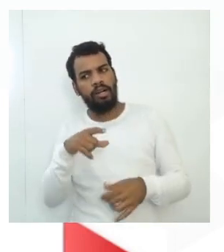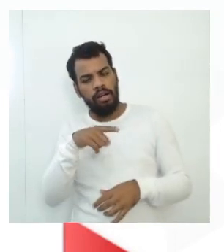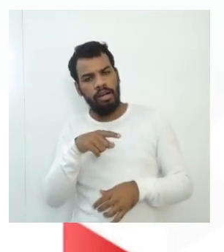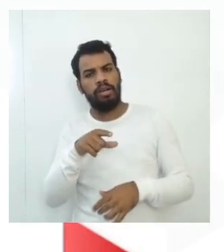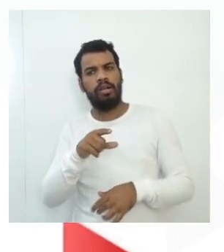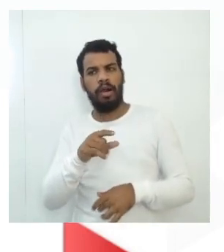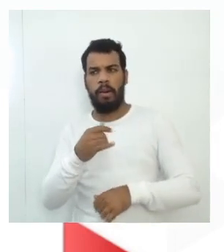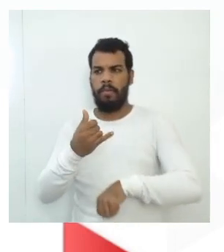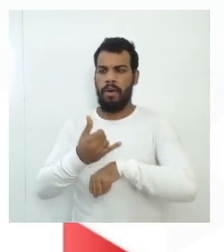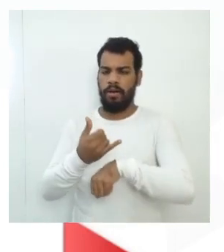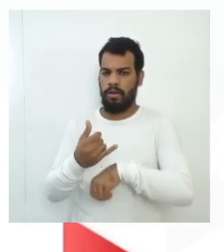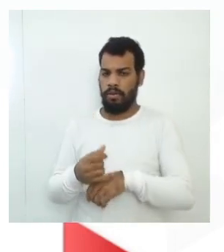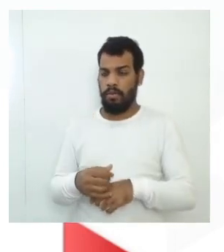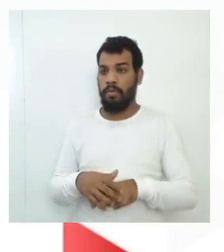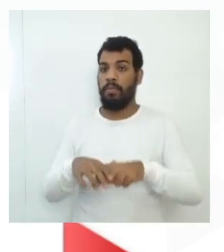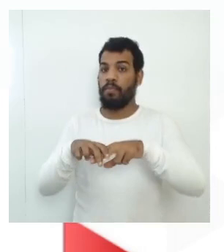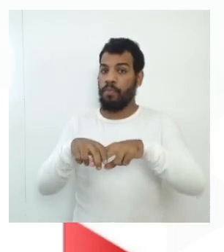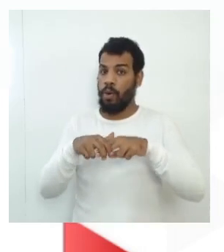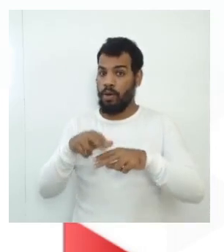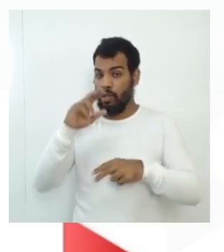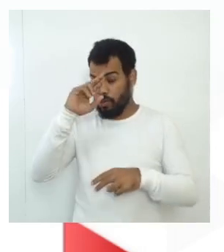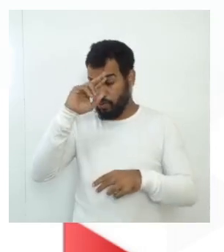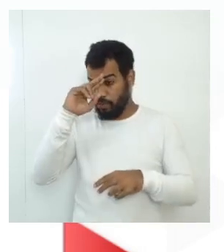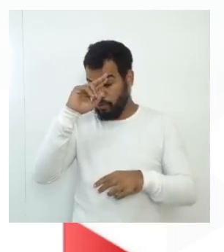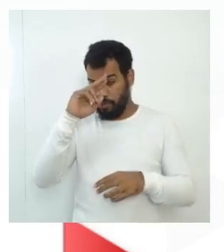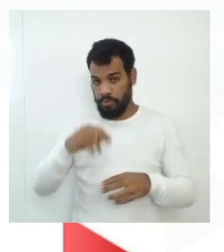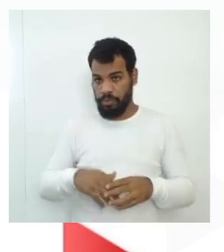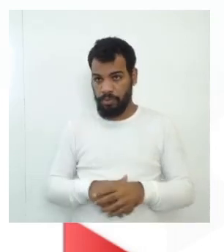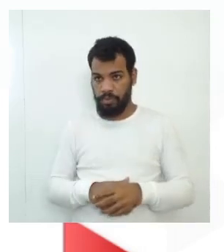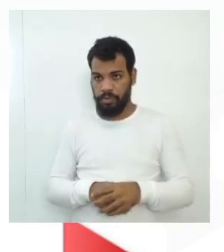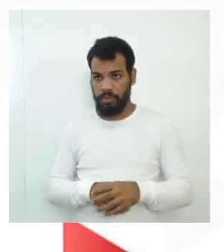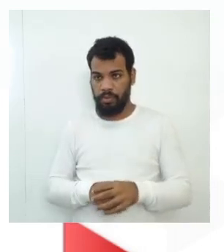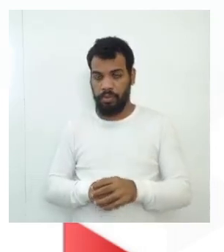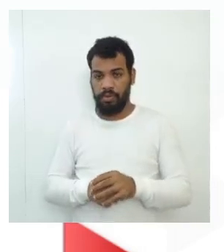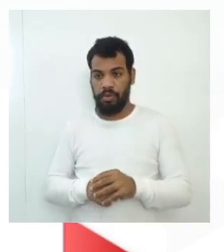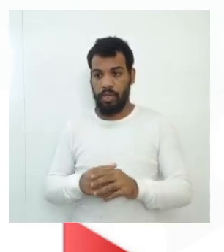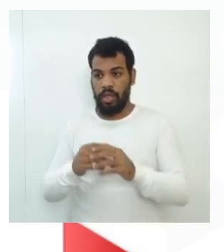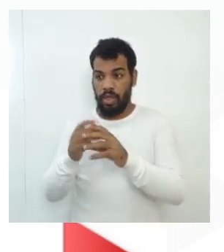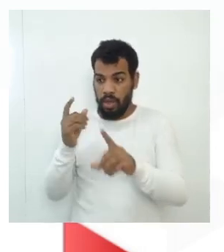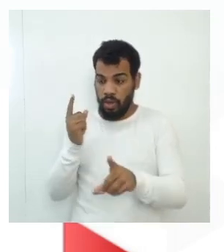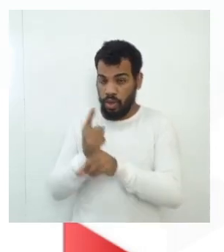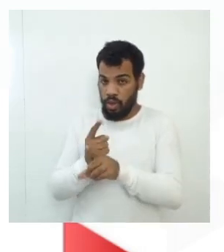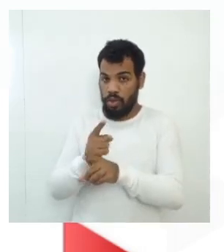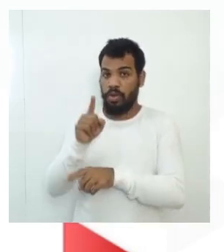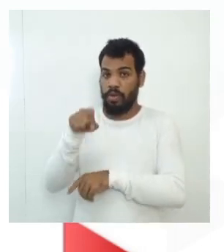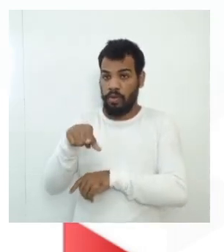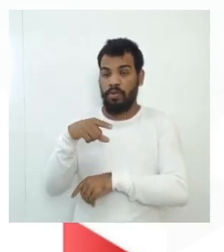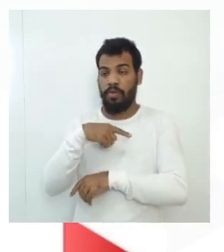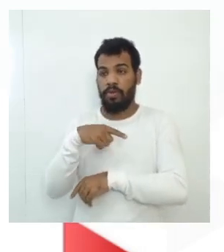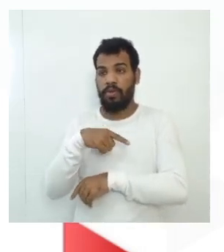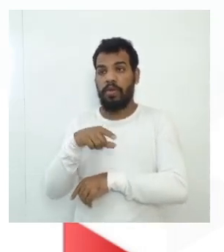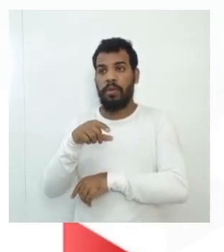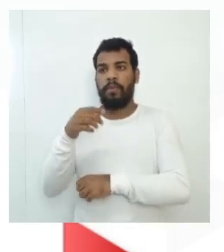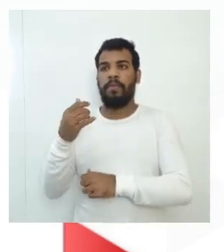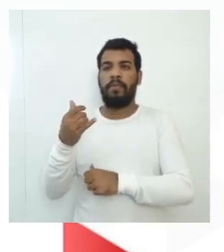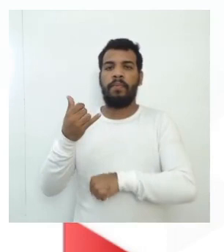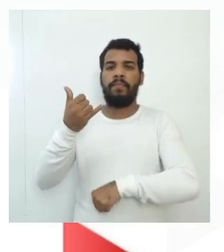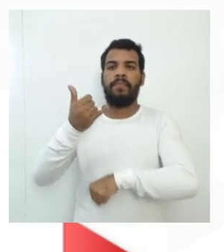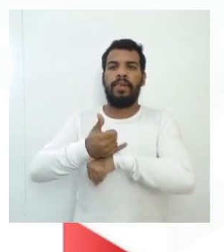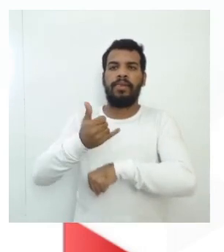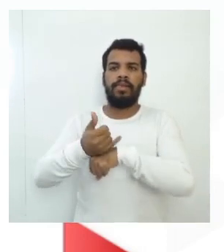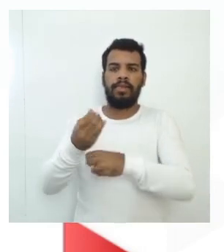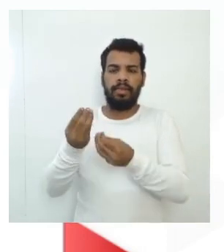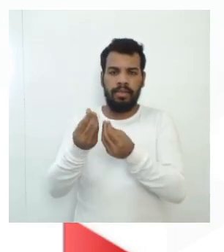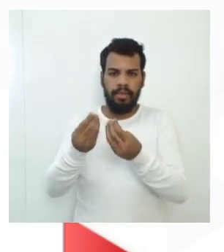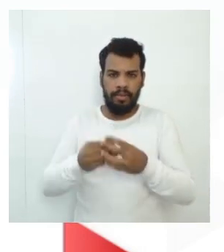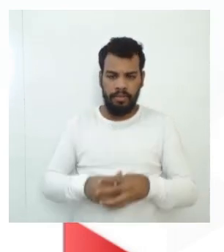metais. Por isso, quando foram descobertos, foram chamados também de metais sintéticos.